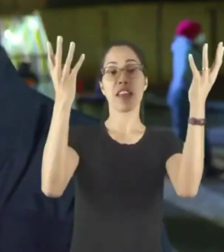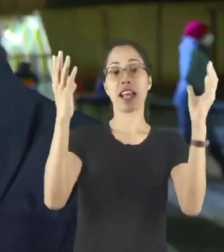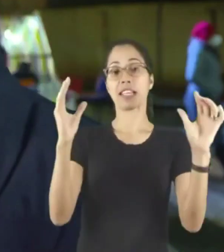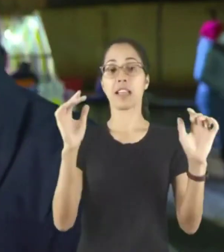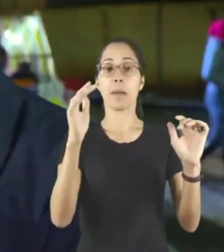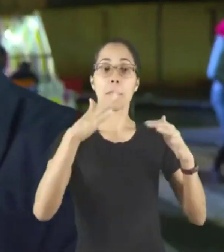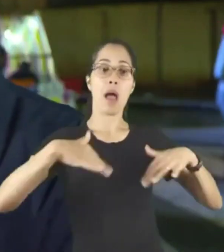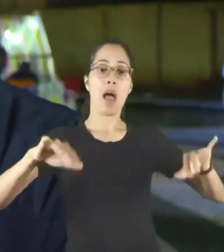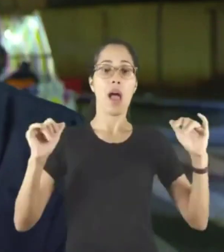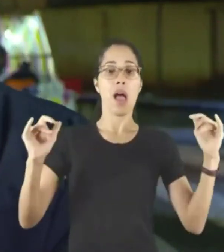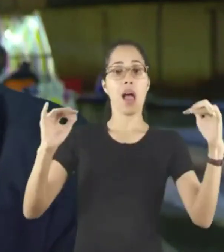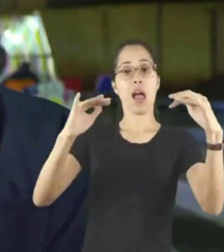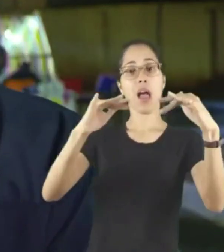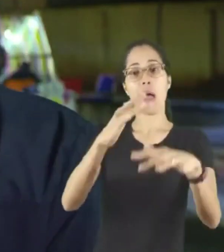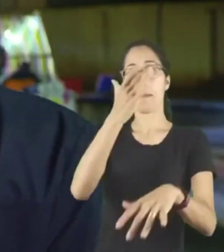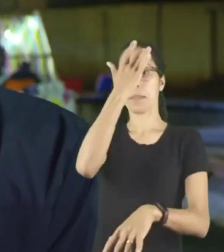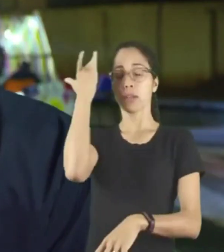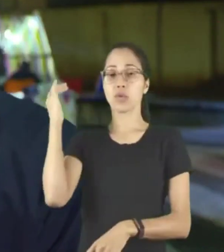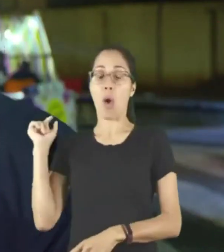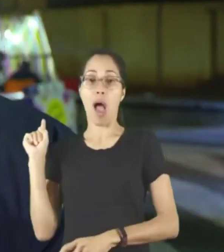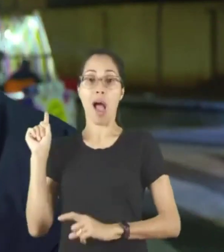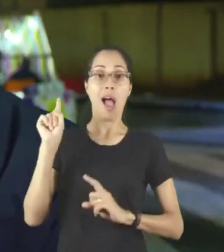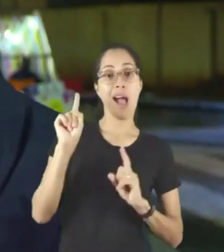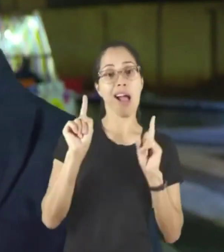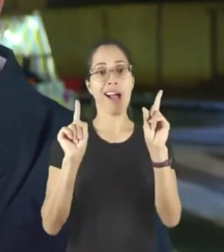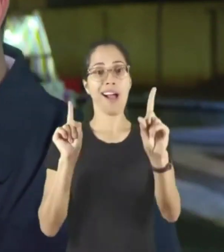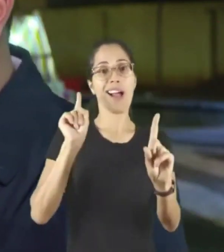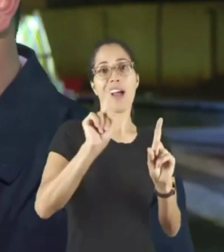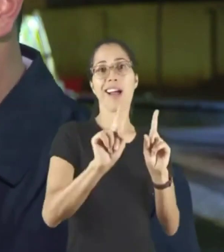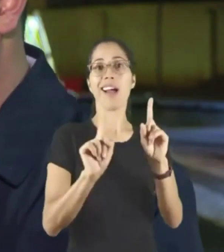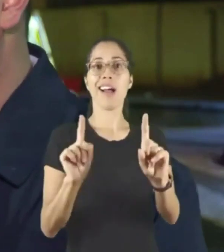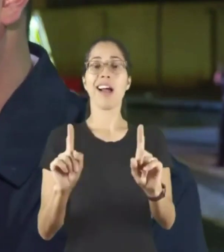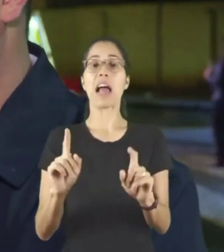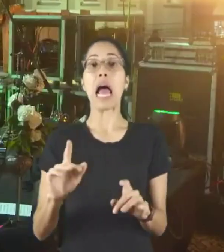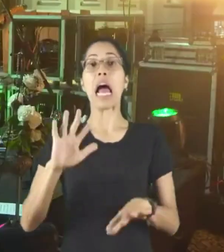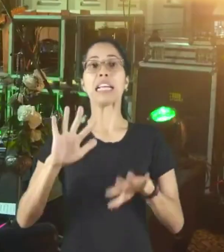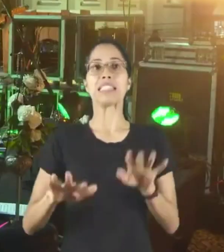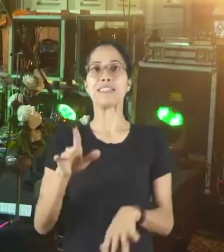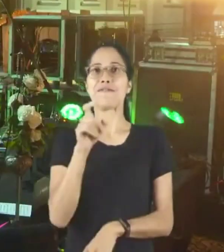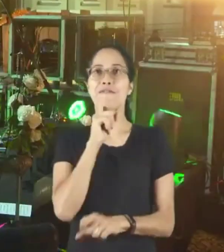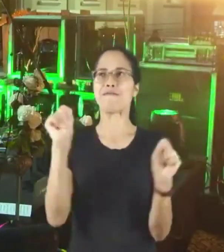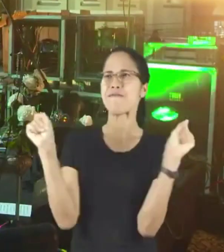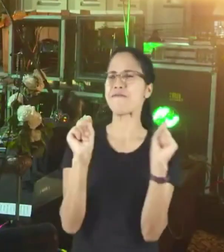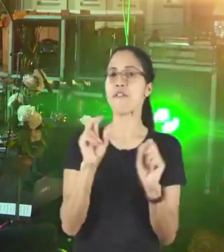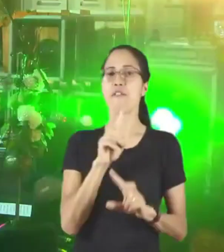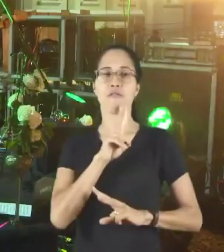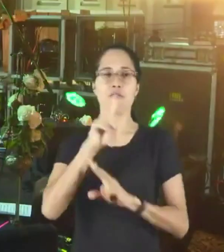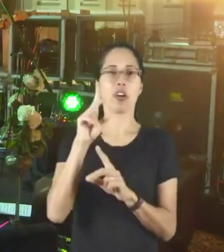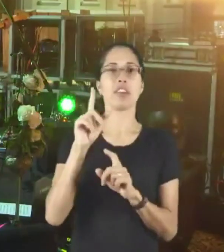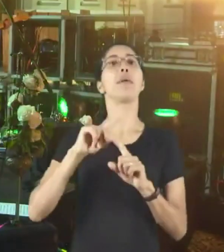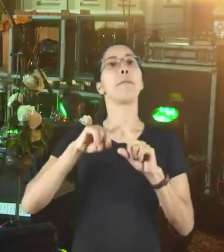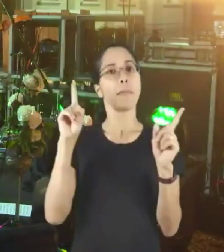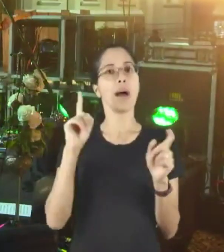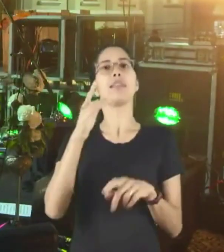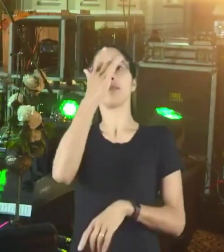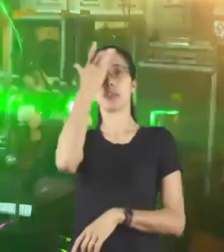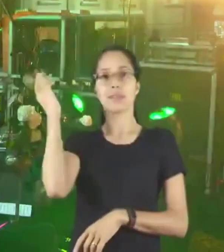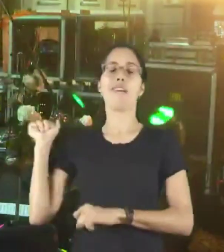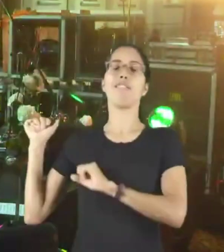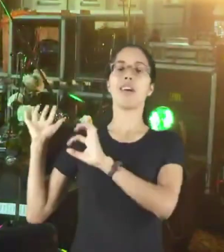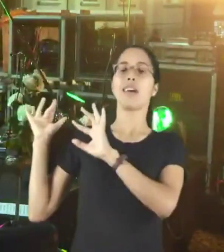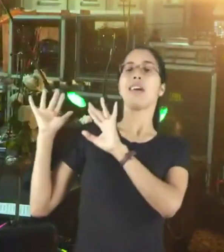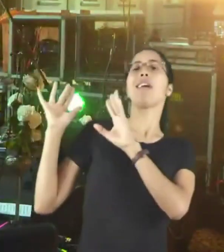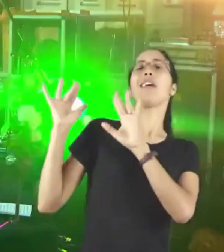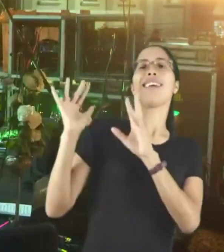Mesmo com o frio forte que nós tivemos em Tupã, a população veio prestigiar, né? Porque sabe, quando a gente fala do Sesc, a gente fala em